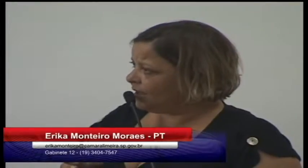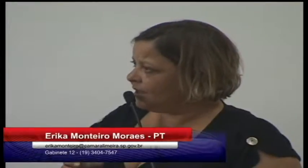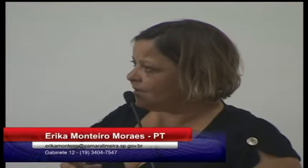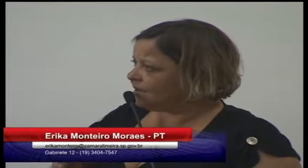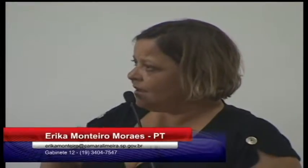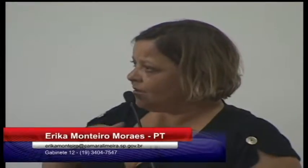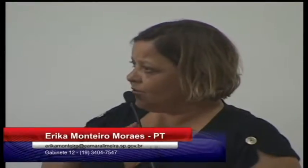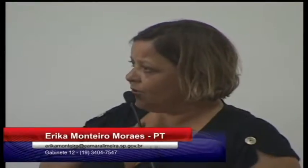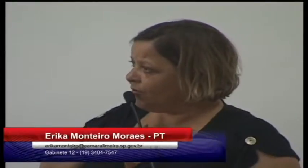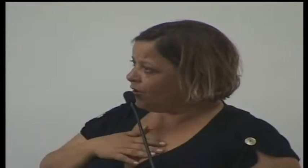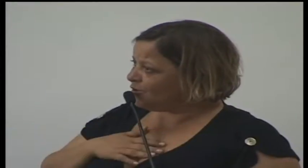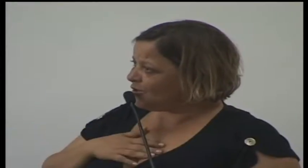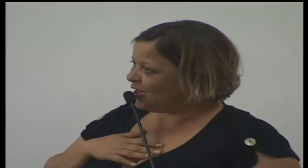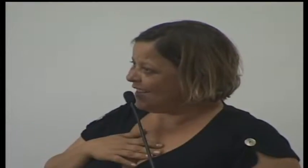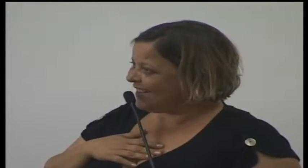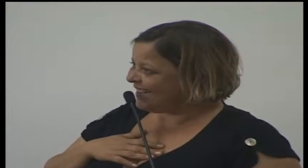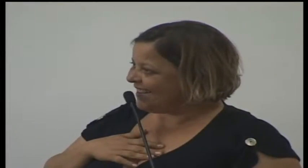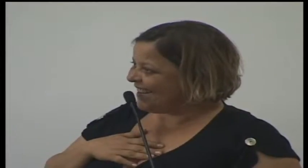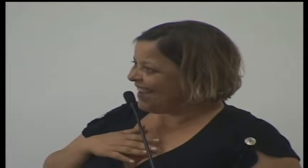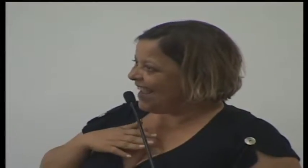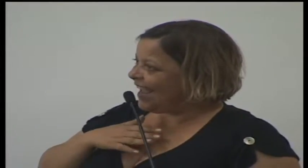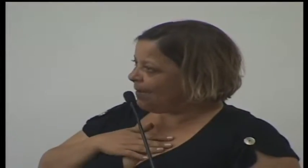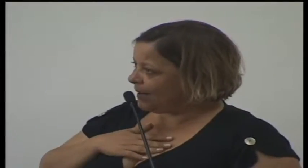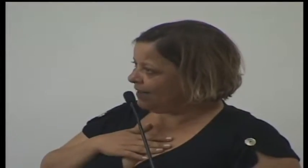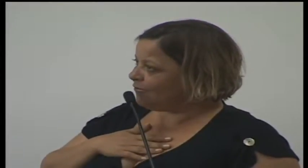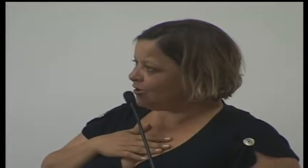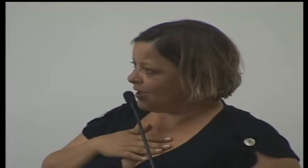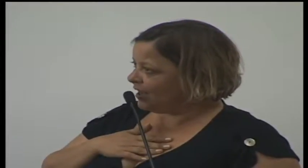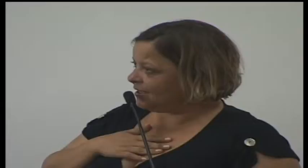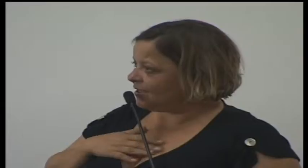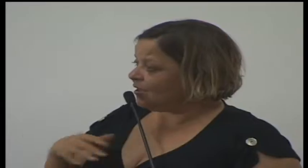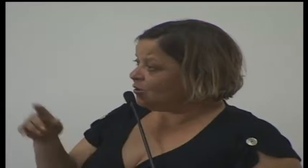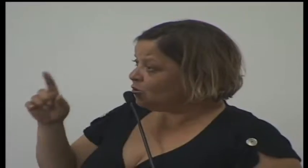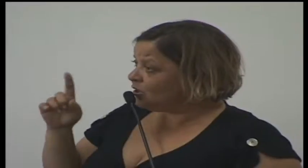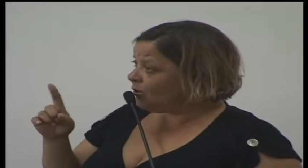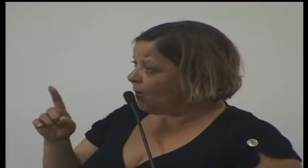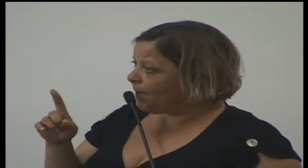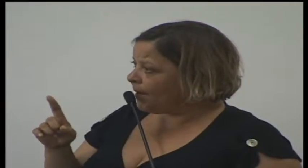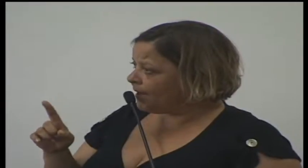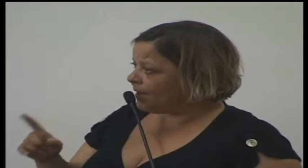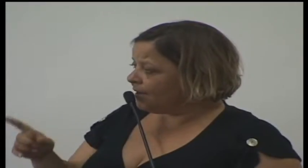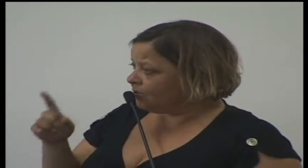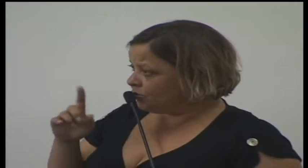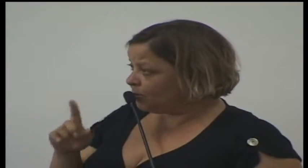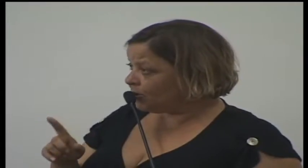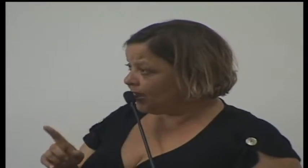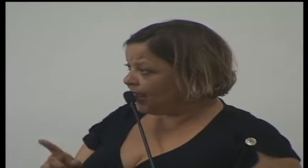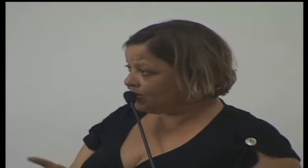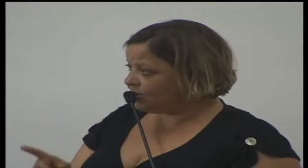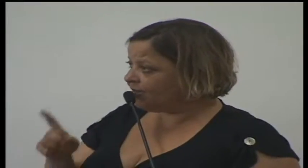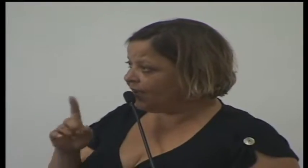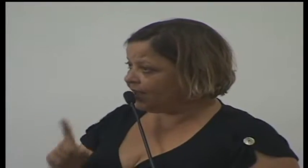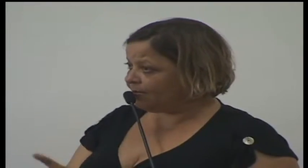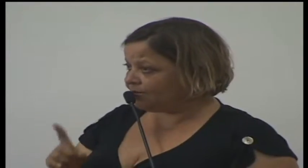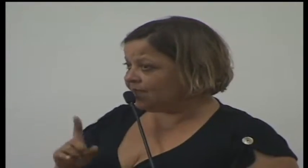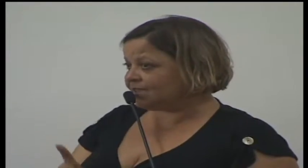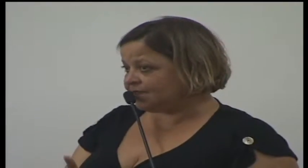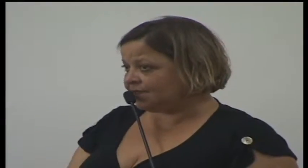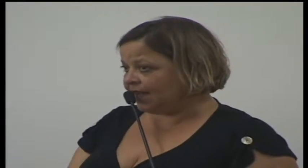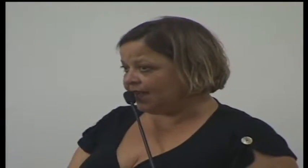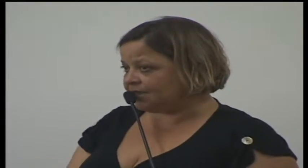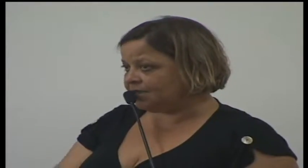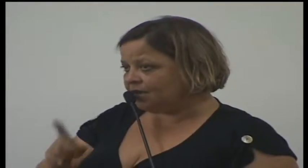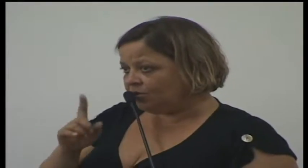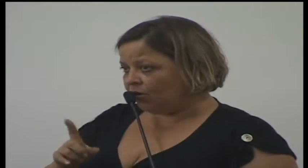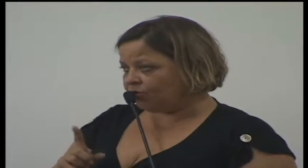peço a vocês que o meu voto sim é para que vocês nos acompanhem nos protestos que faremos